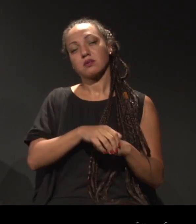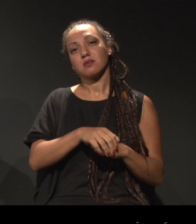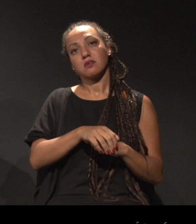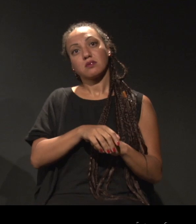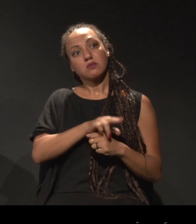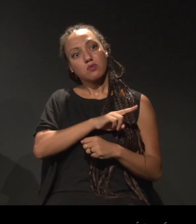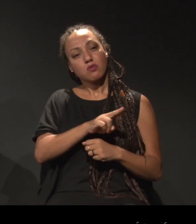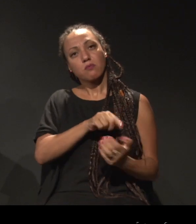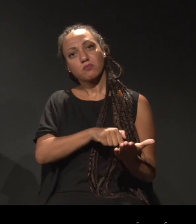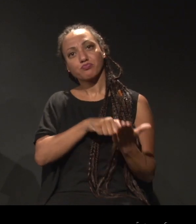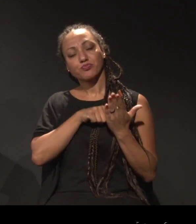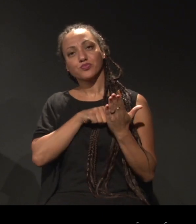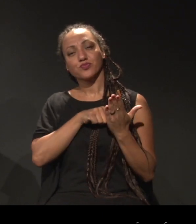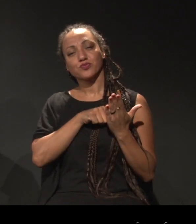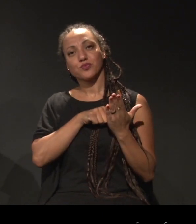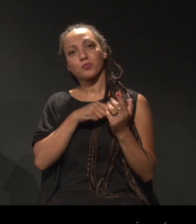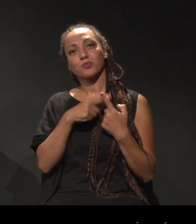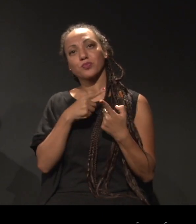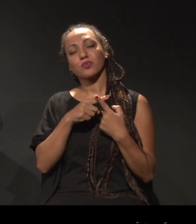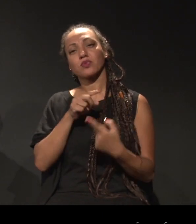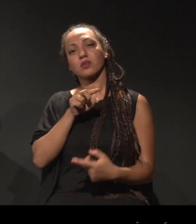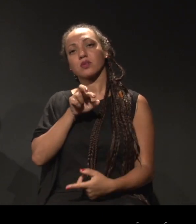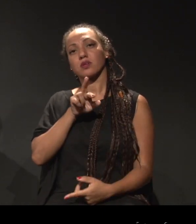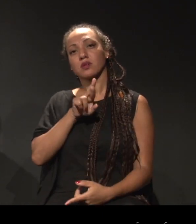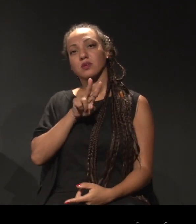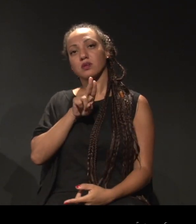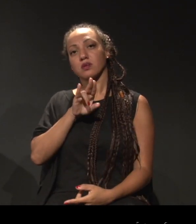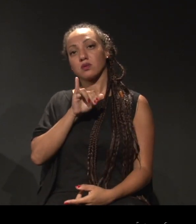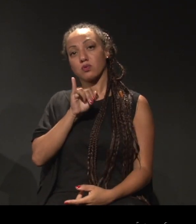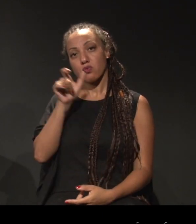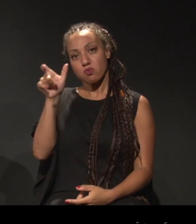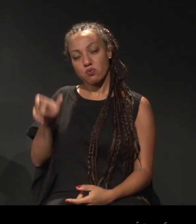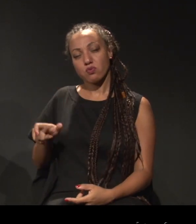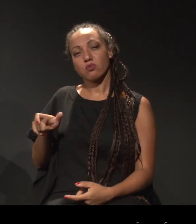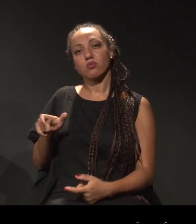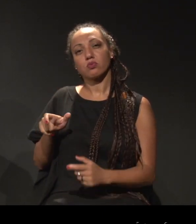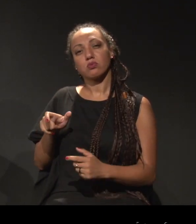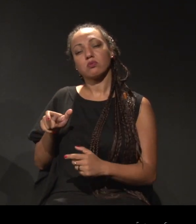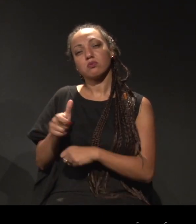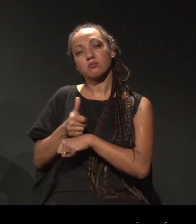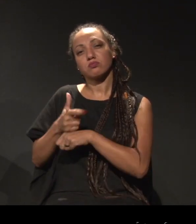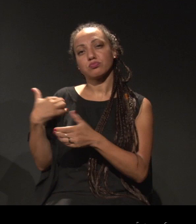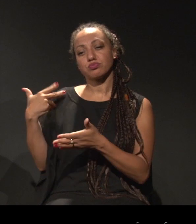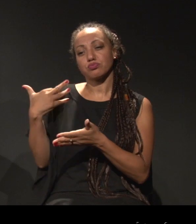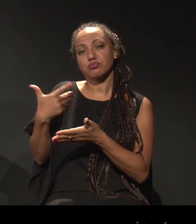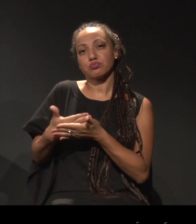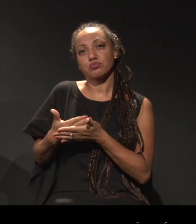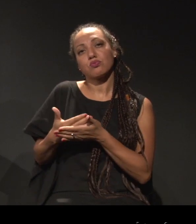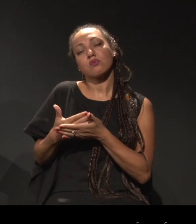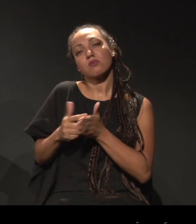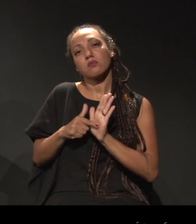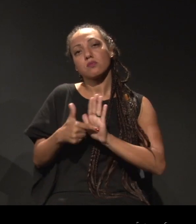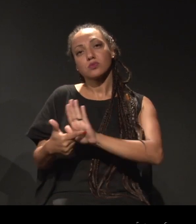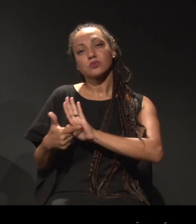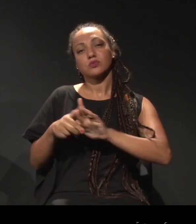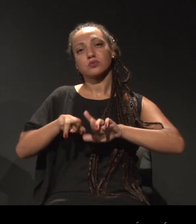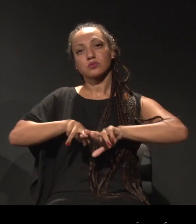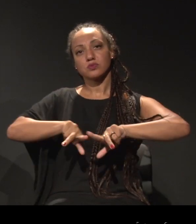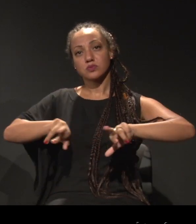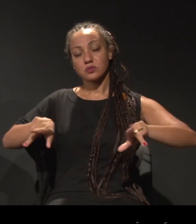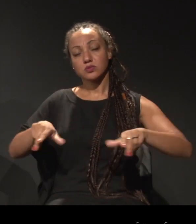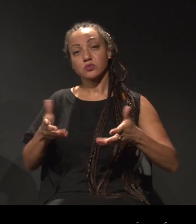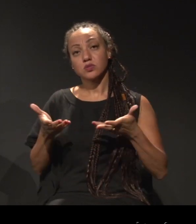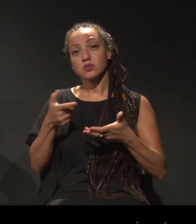efervescência, justamente você ter trazido na sua trajetória um lugar especial de pensar essa diversidade. Então, eu queria que você